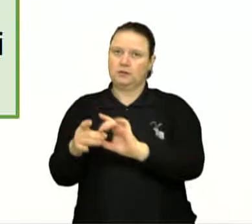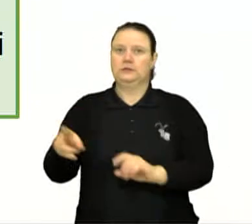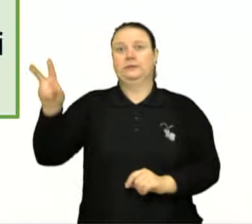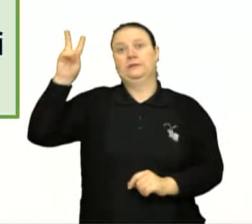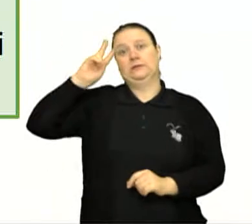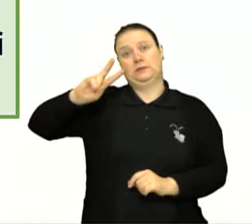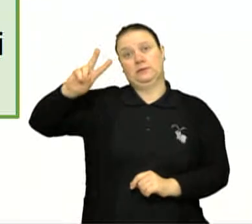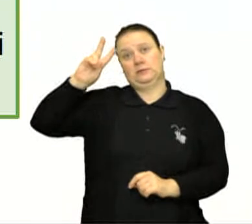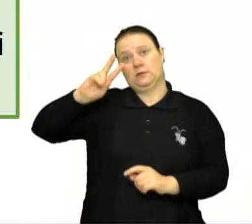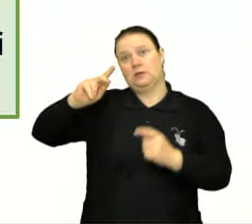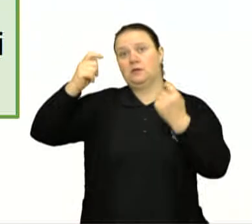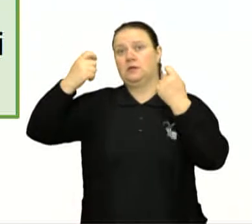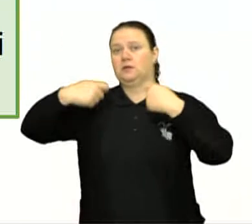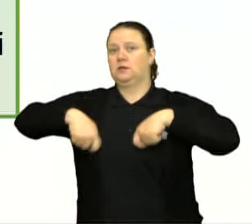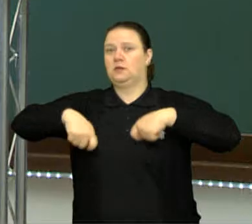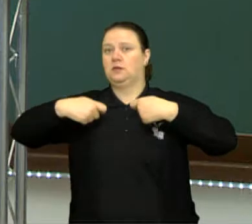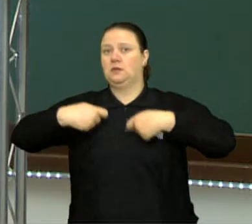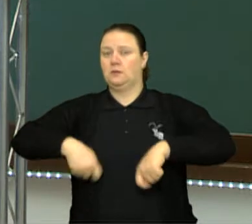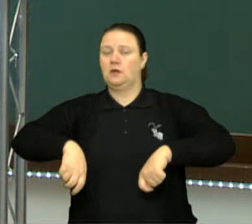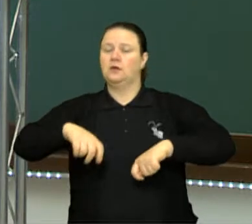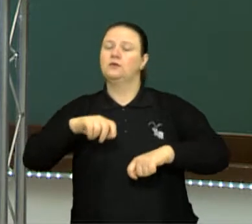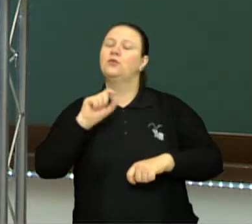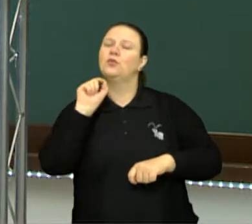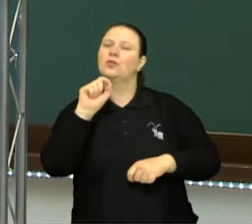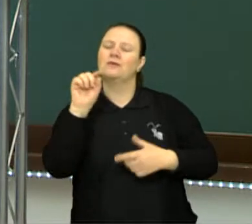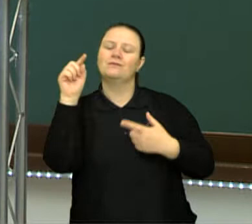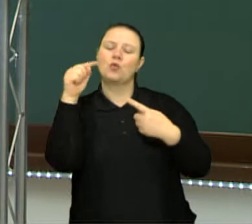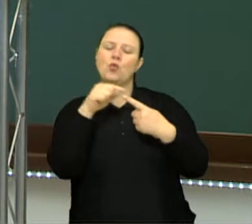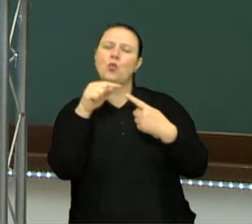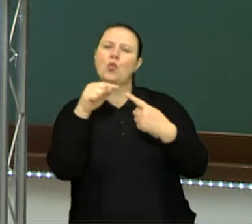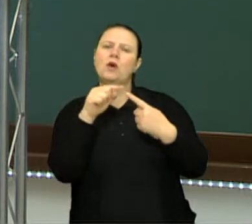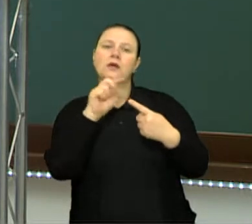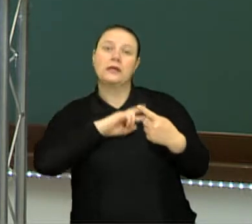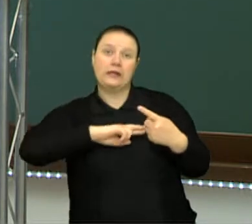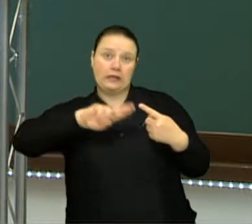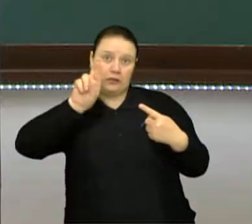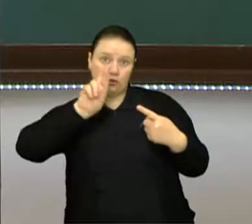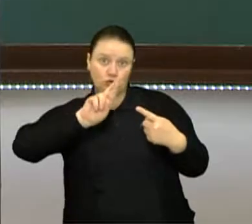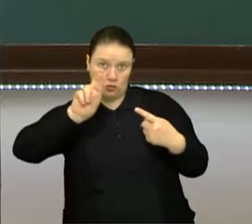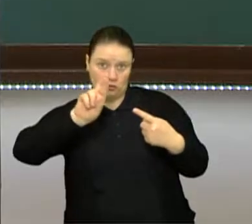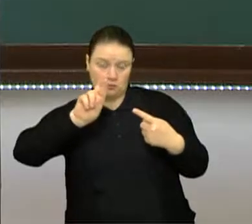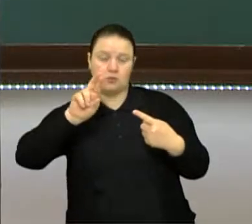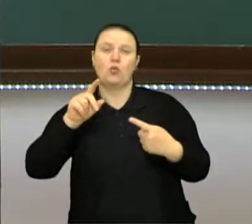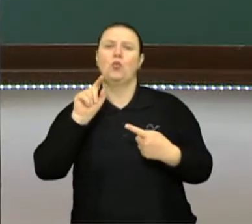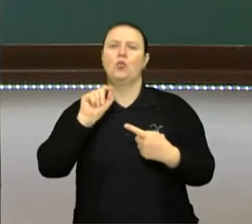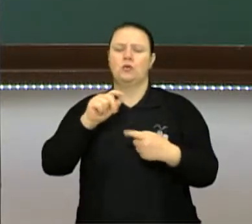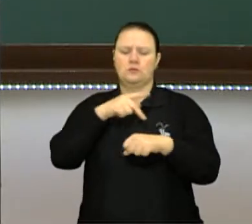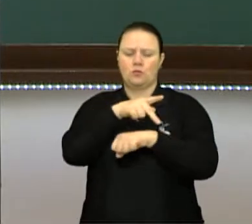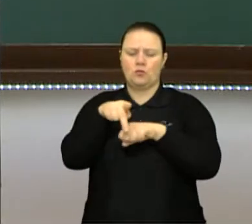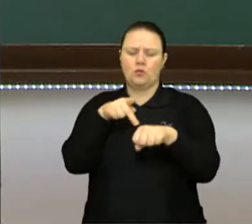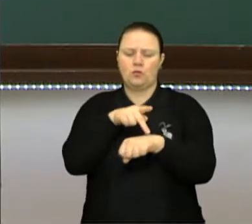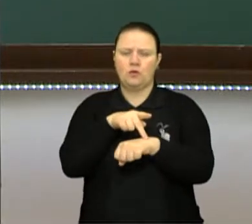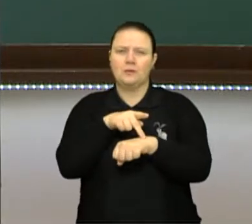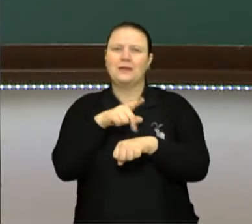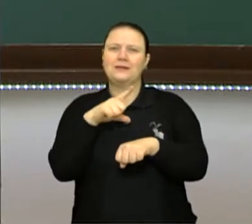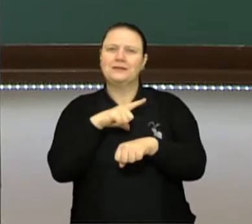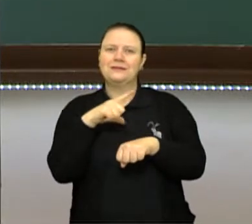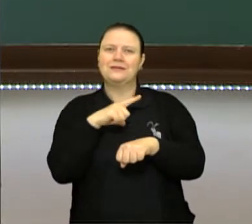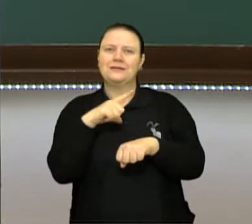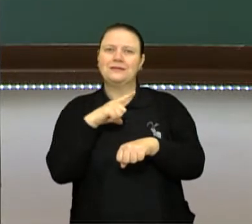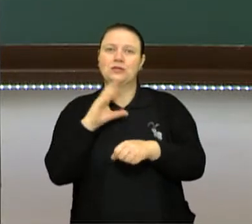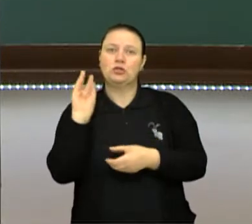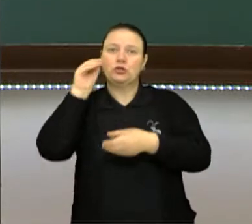deixar de mencionar a situação religiosa, por ser o Irã hoje um país que une as questões religiosas